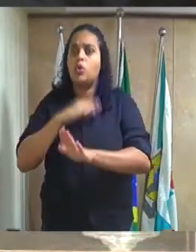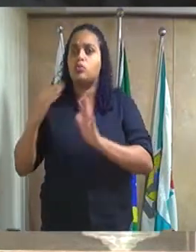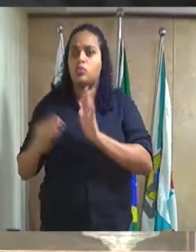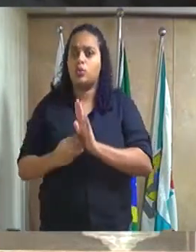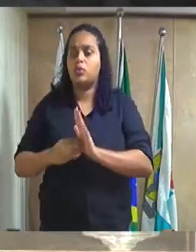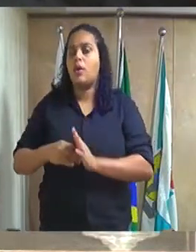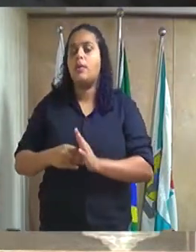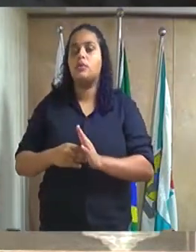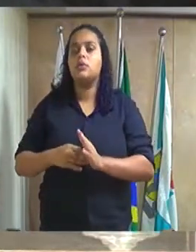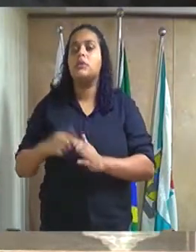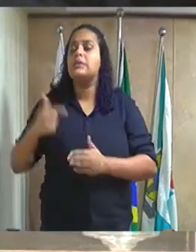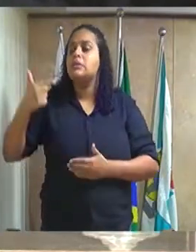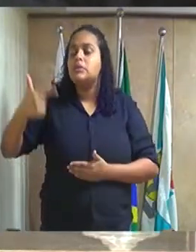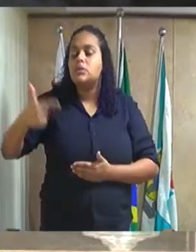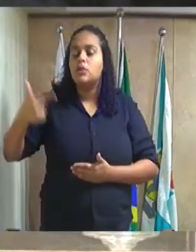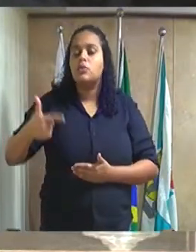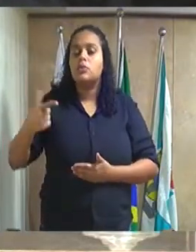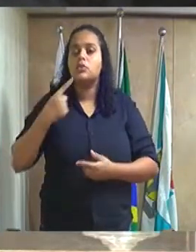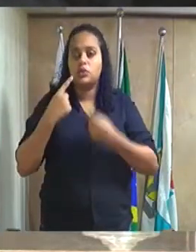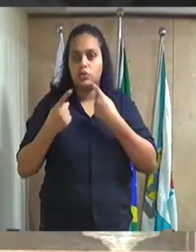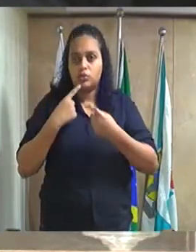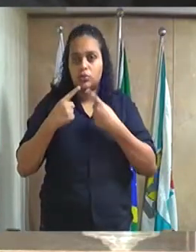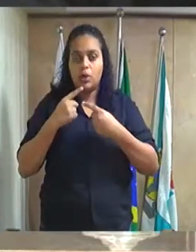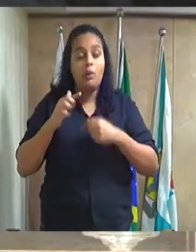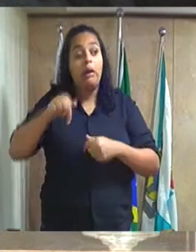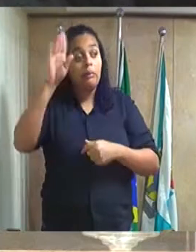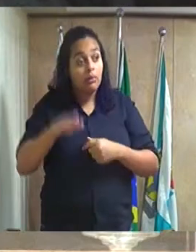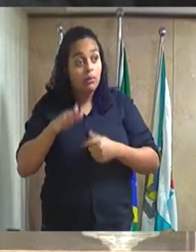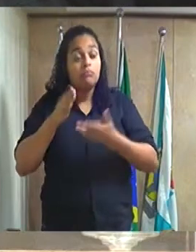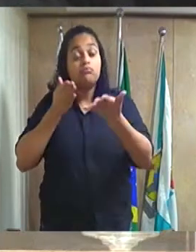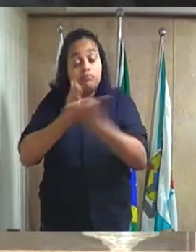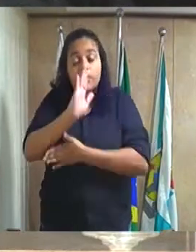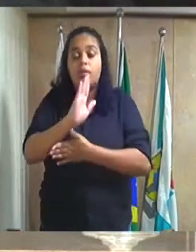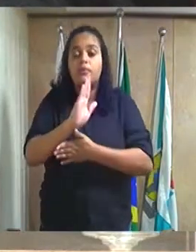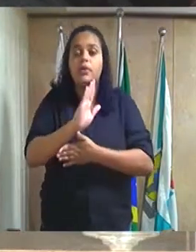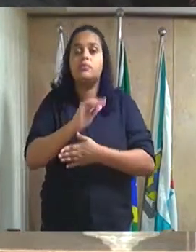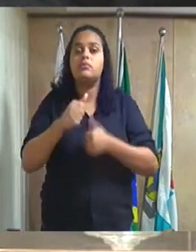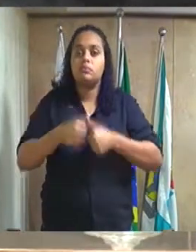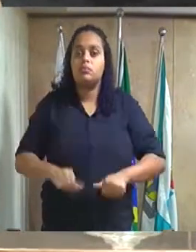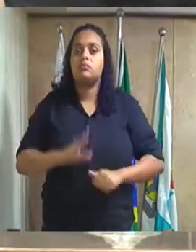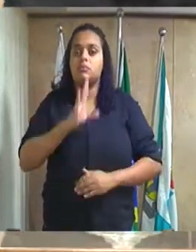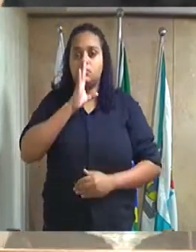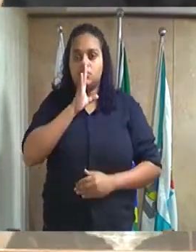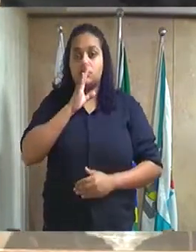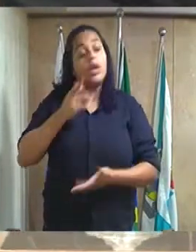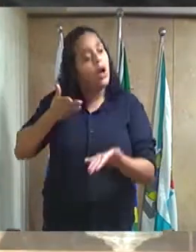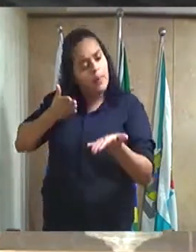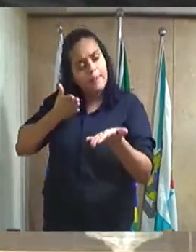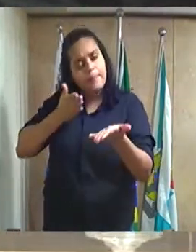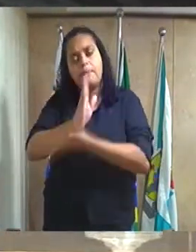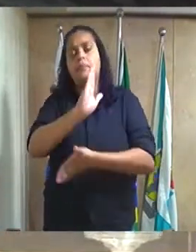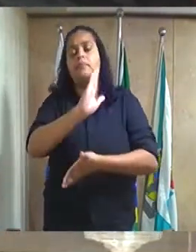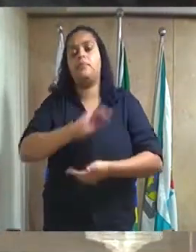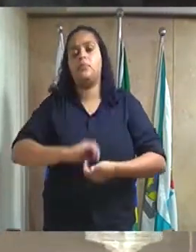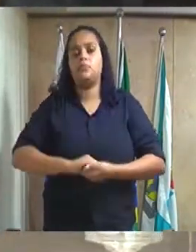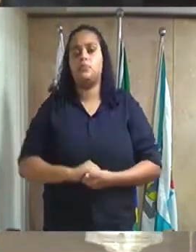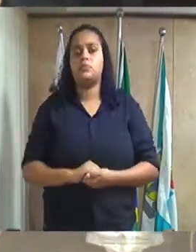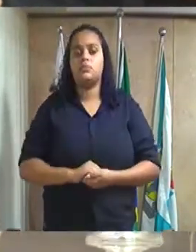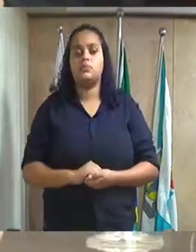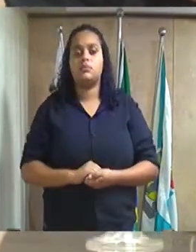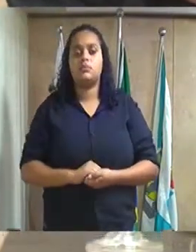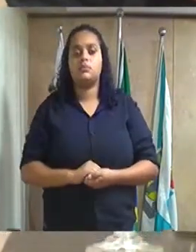em segunda discussão aqueles que aprovam permaneçam como estão aprovado por unanimidade